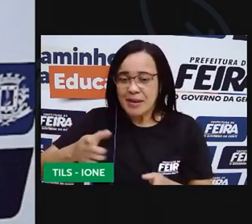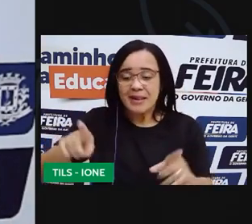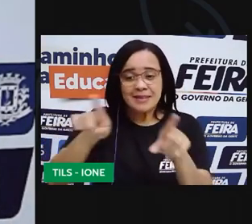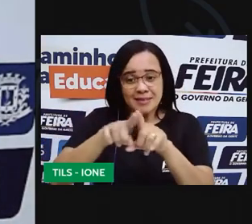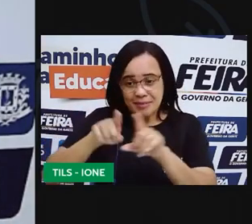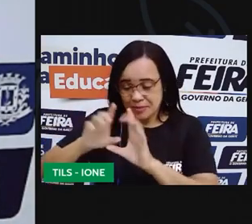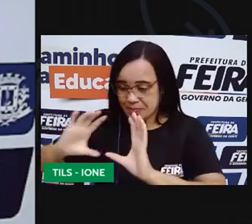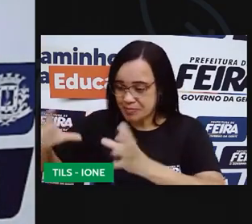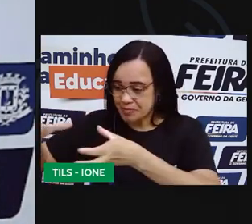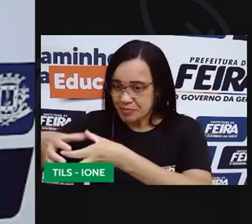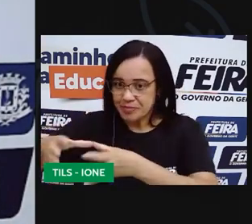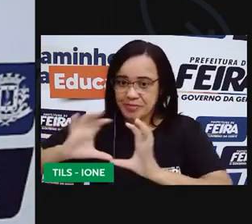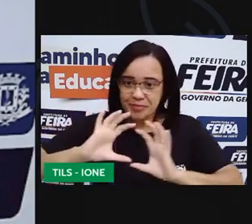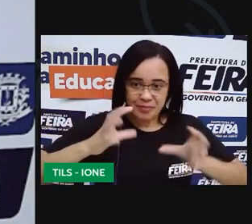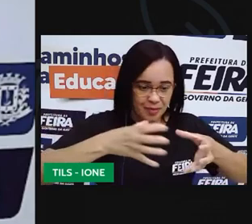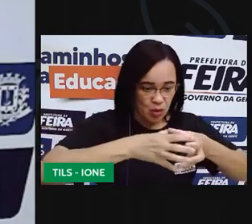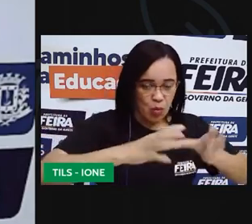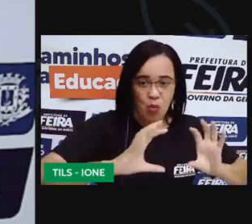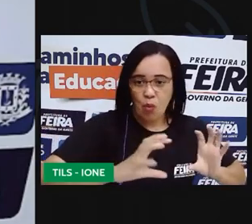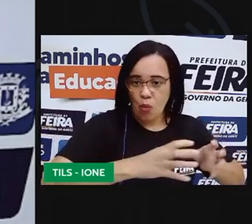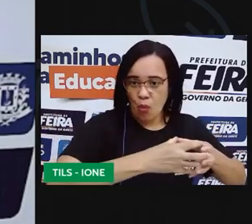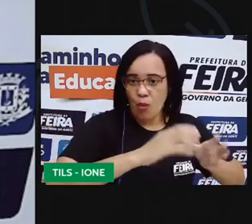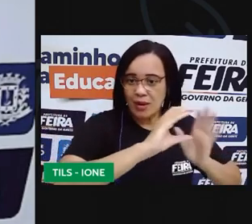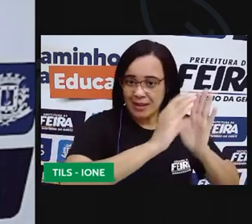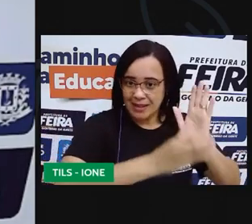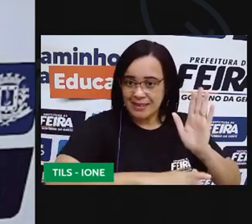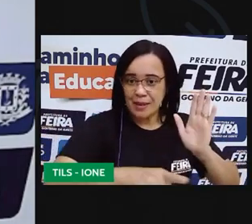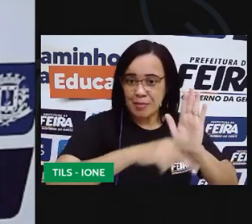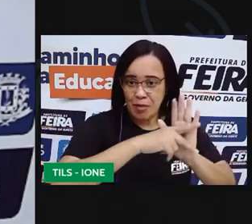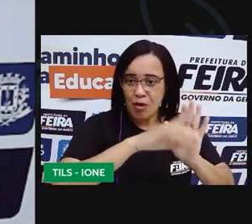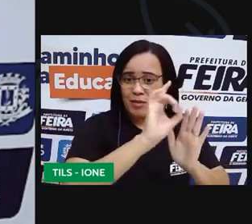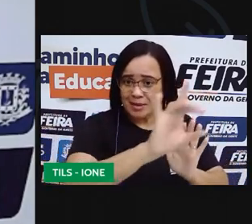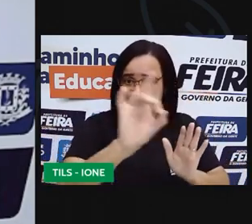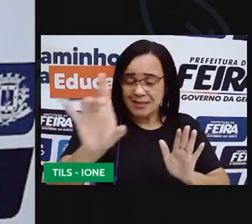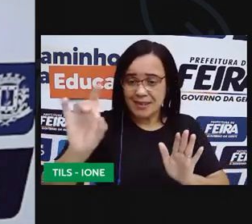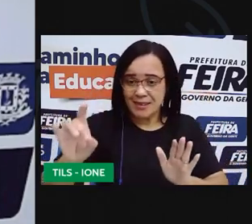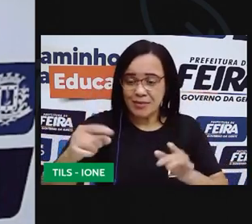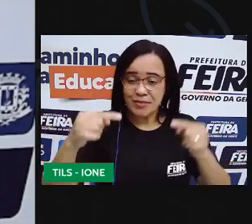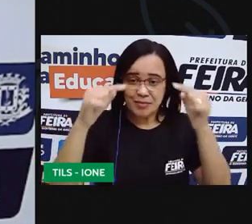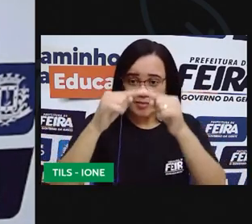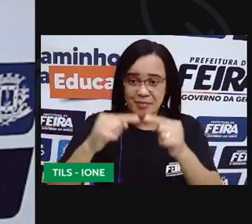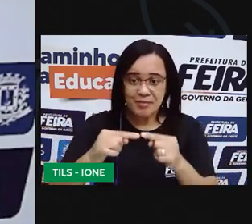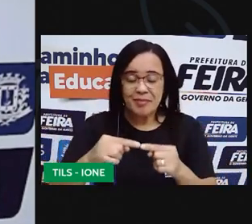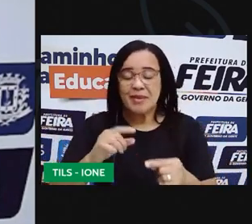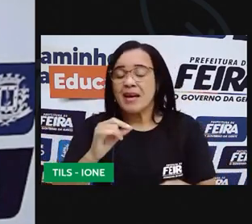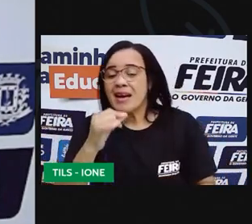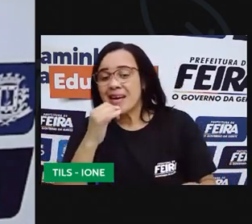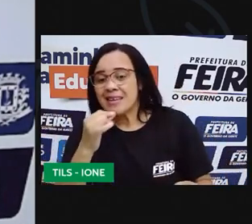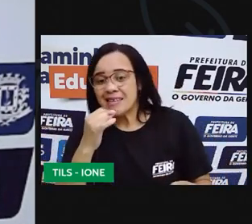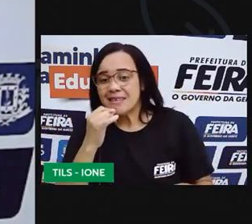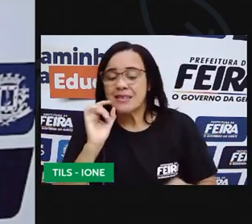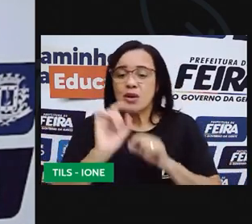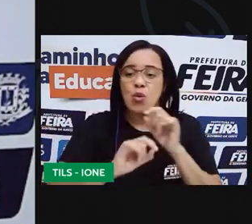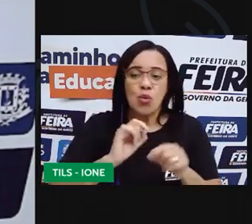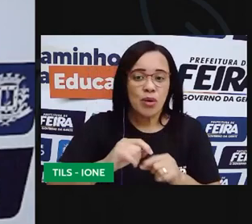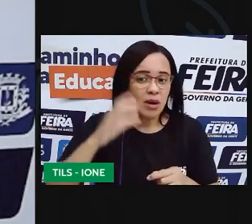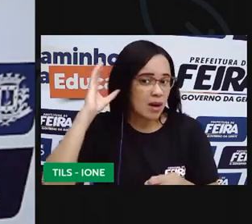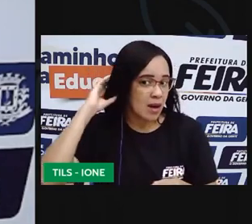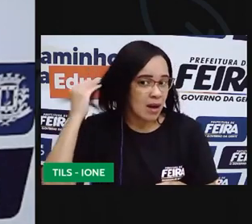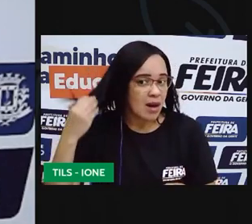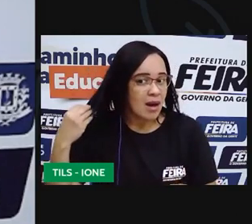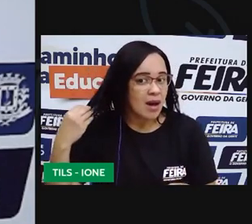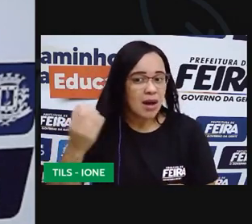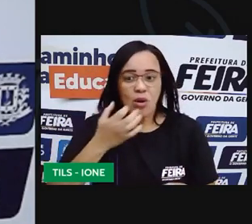conforme essas características como, por exemplo, a cor de cabelo. Mas a gente poderia separar por outra característica